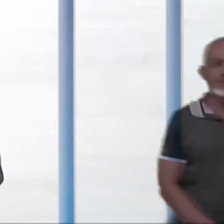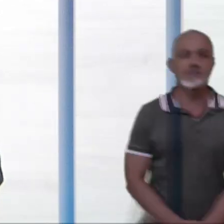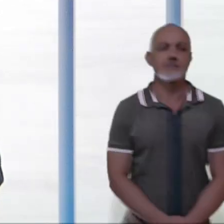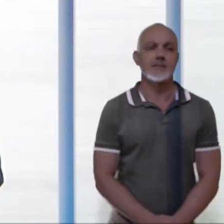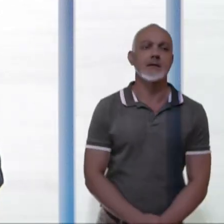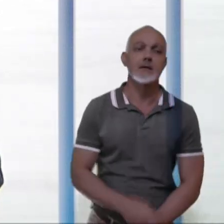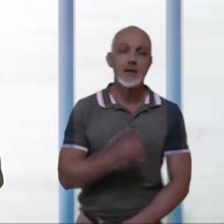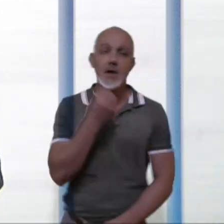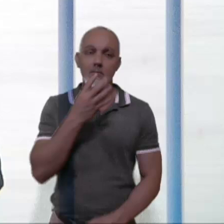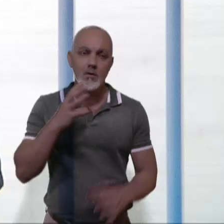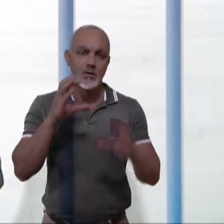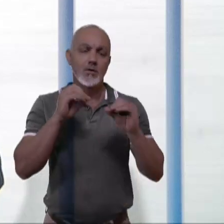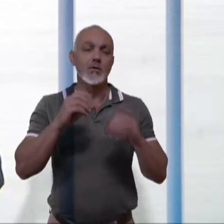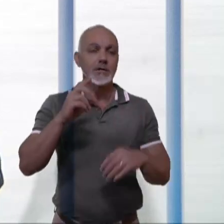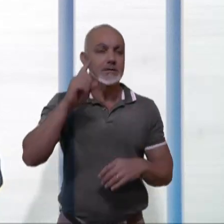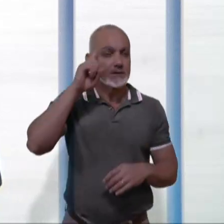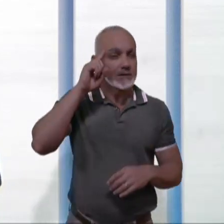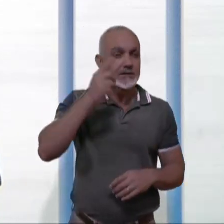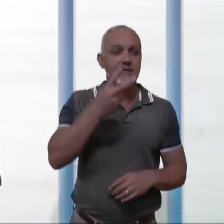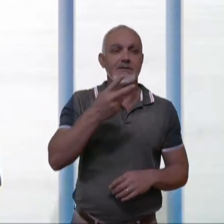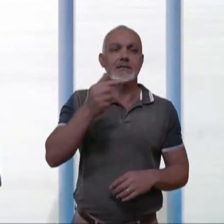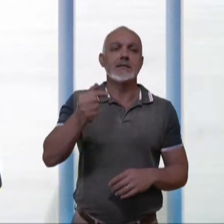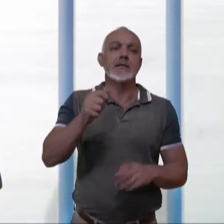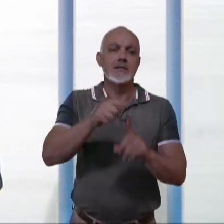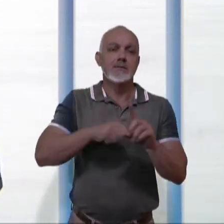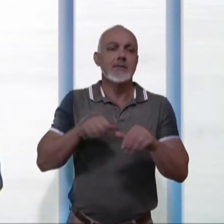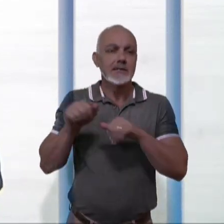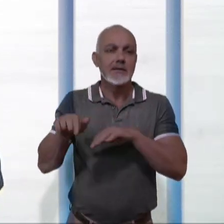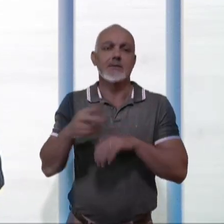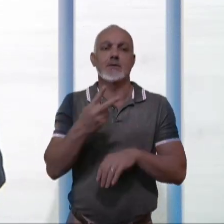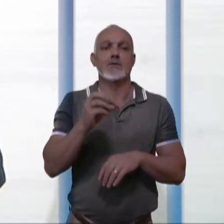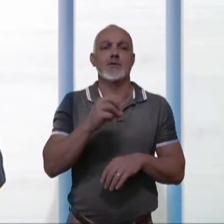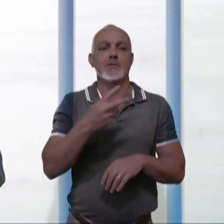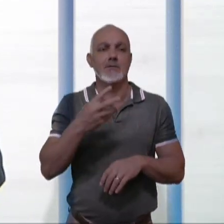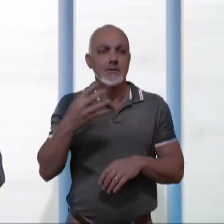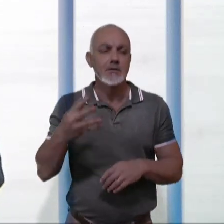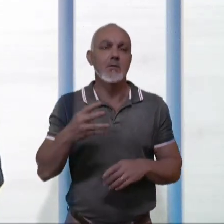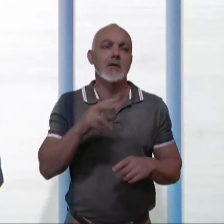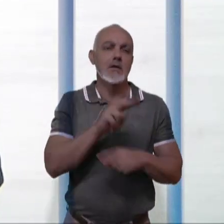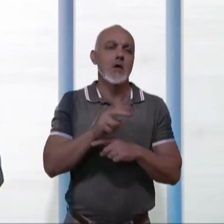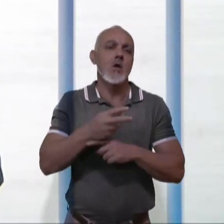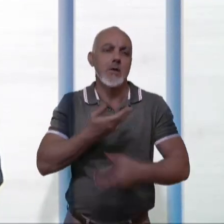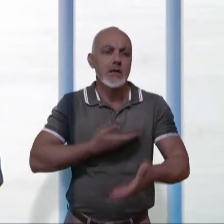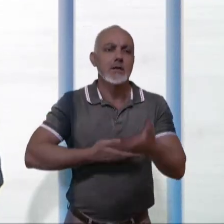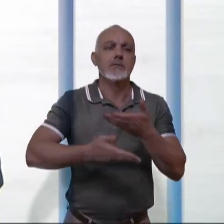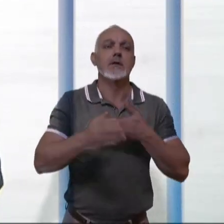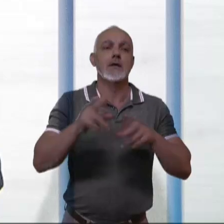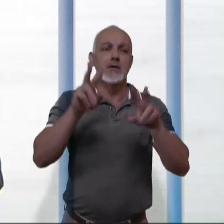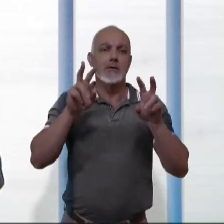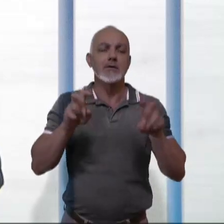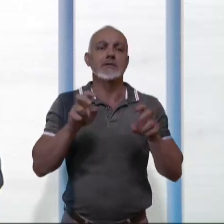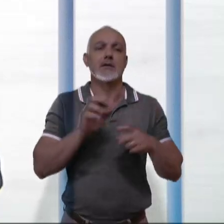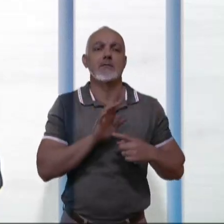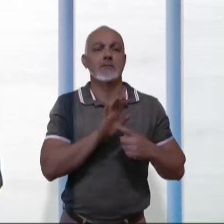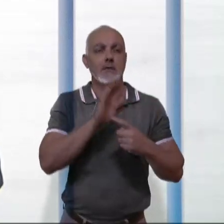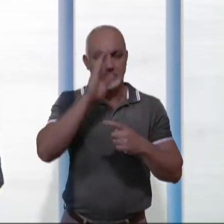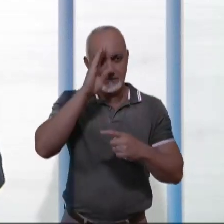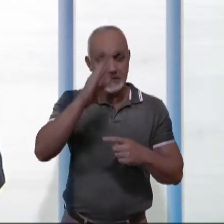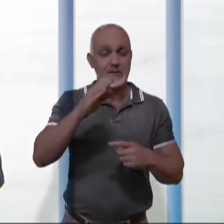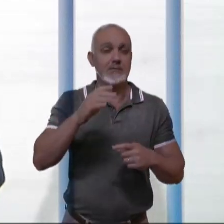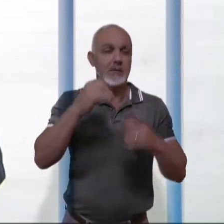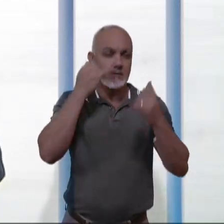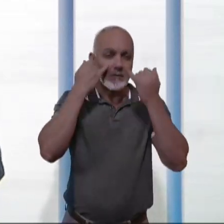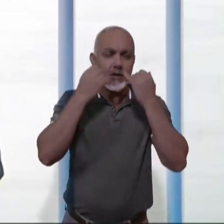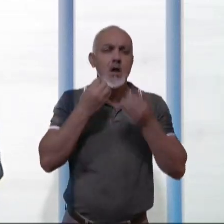Olá, boa noite! Hoje é dia 27 de setembro de 2024. Guarda compartilhada é o tema em destaque do informativo.